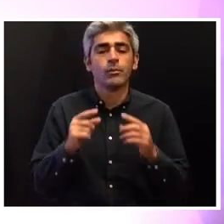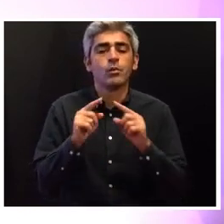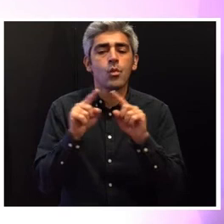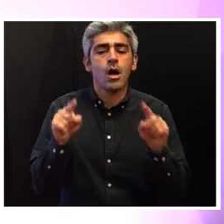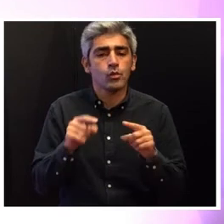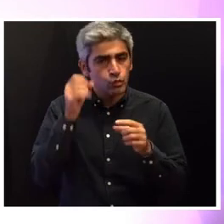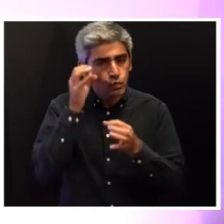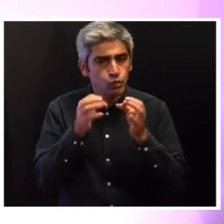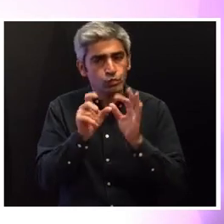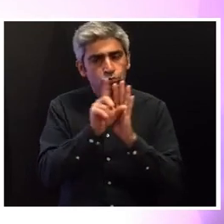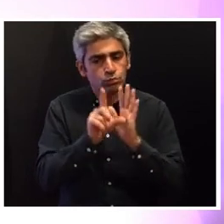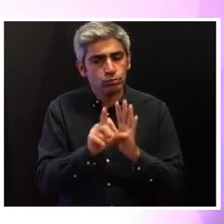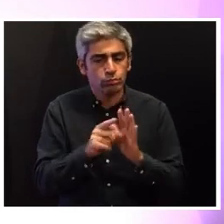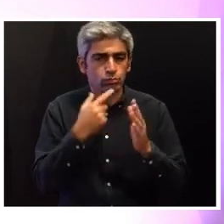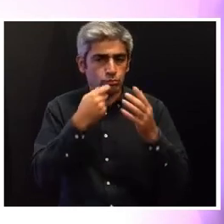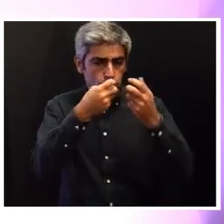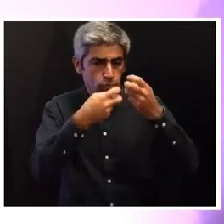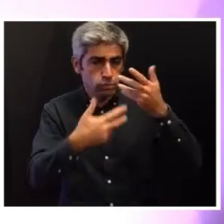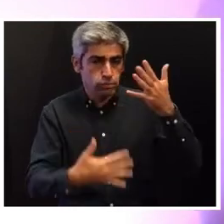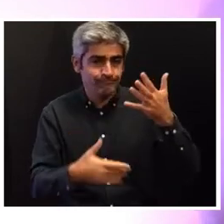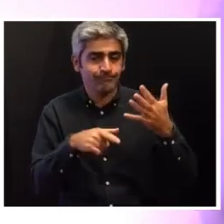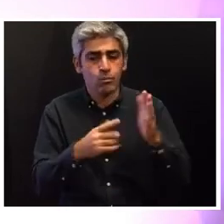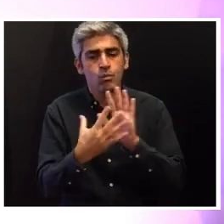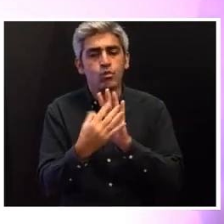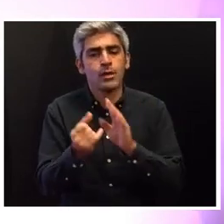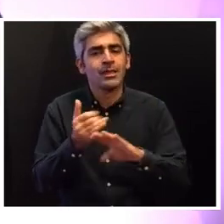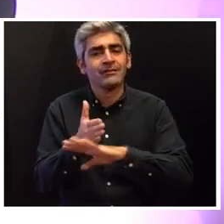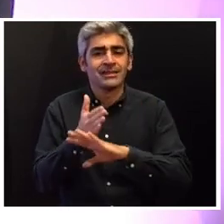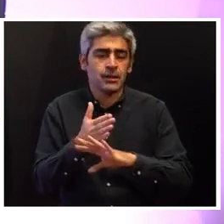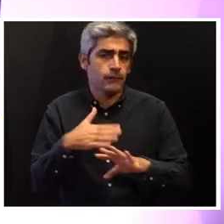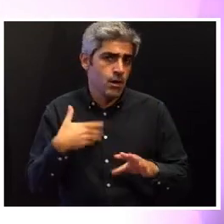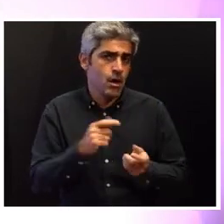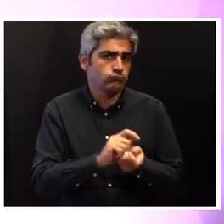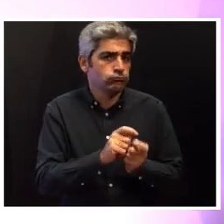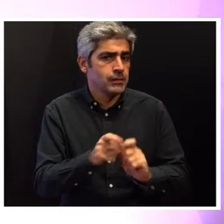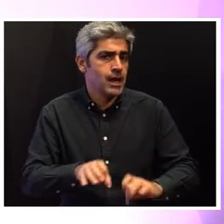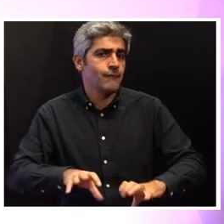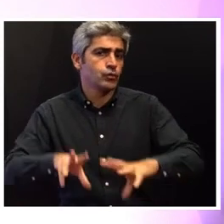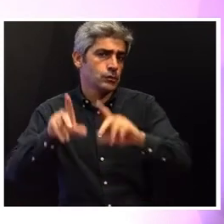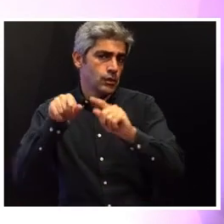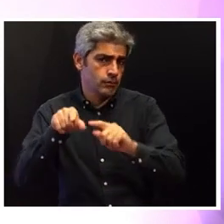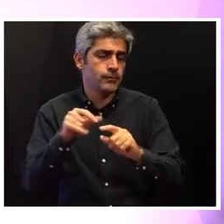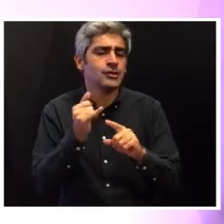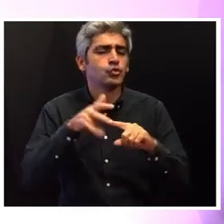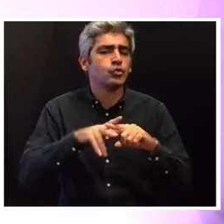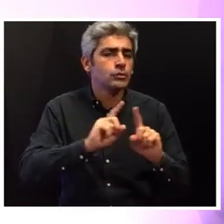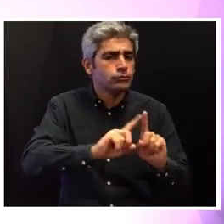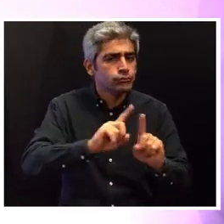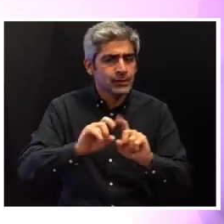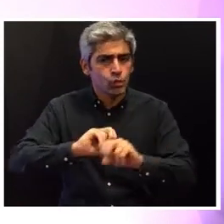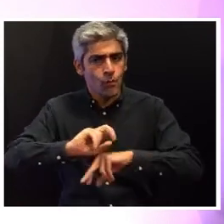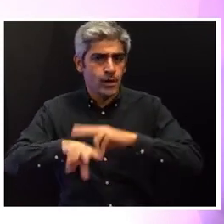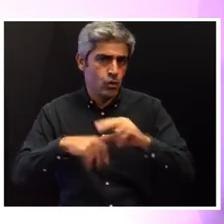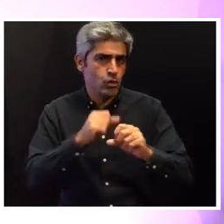e um modelo de intervenção em evolução com instrumentos para a ação inovadores,